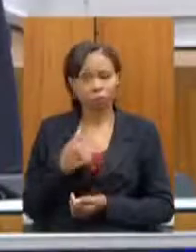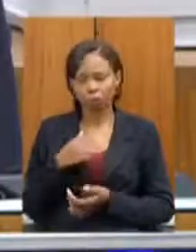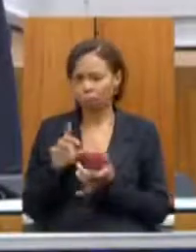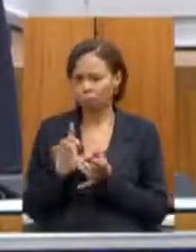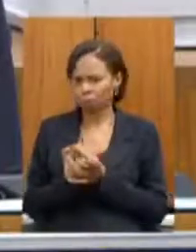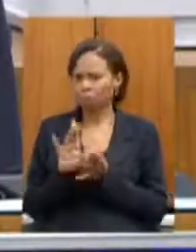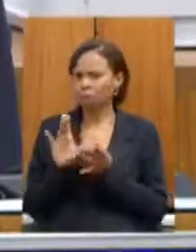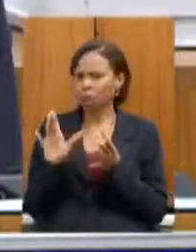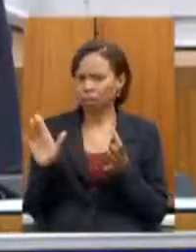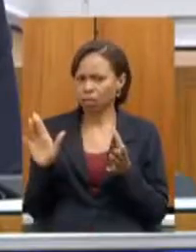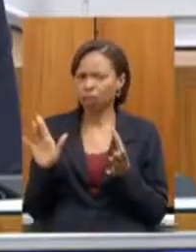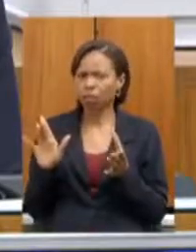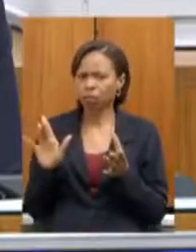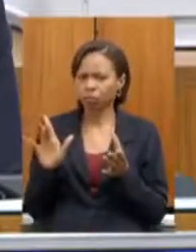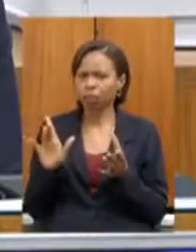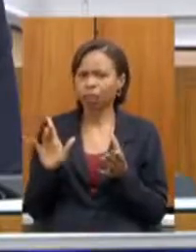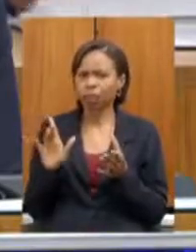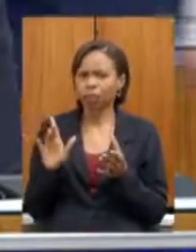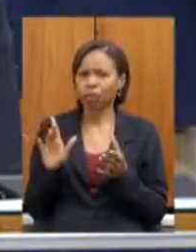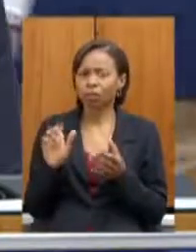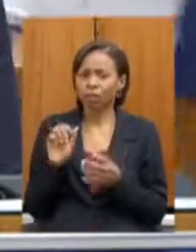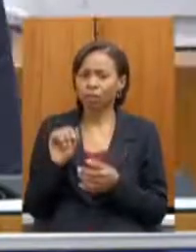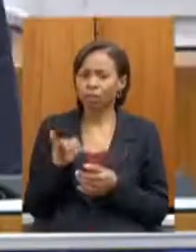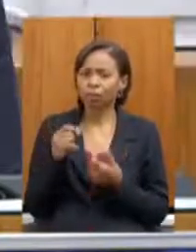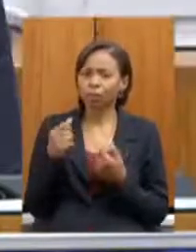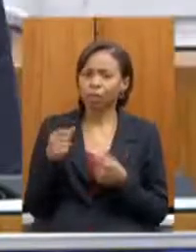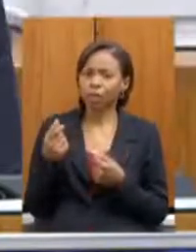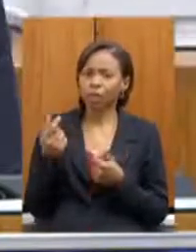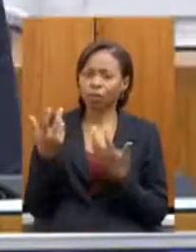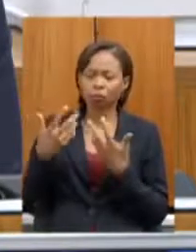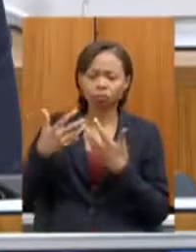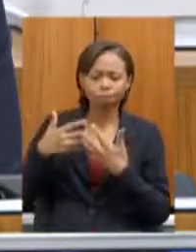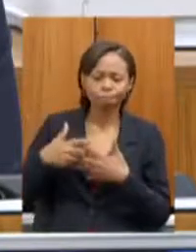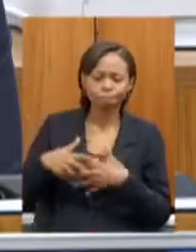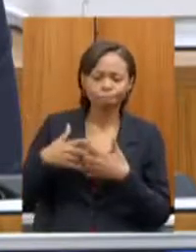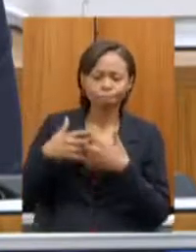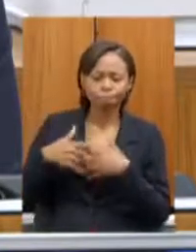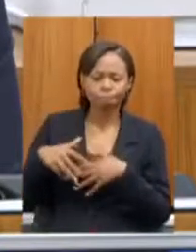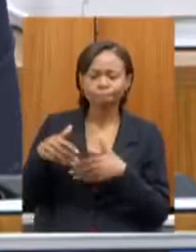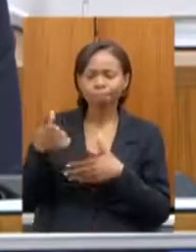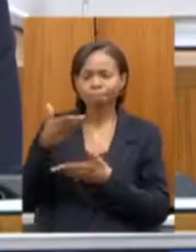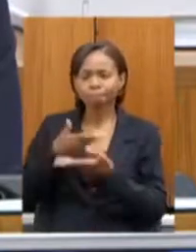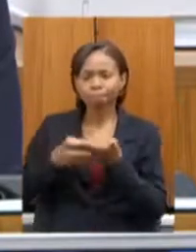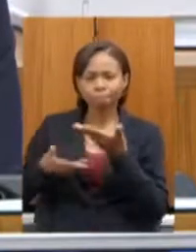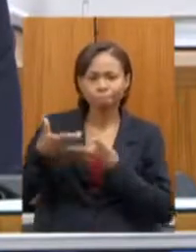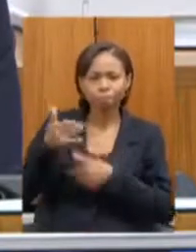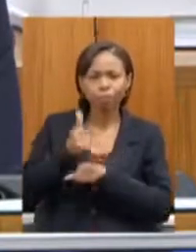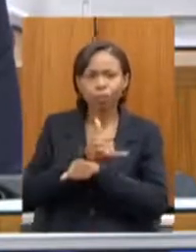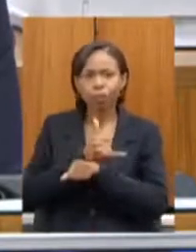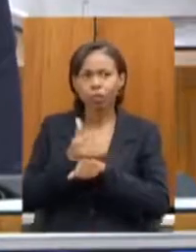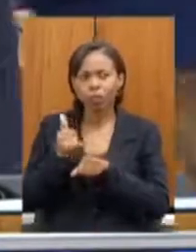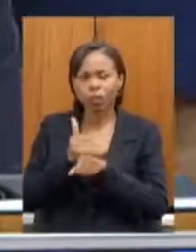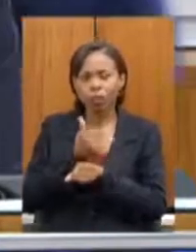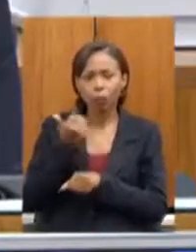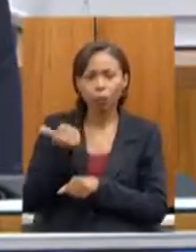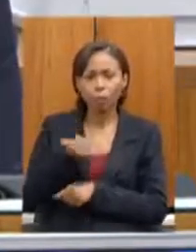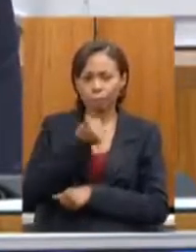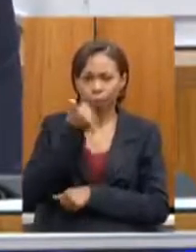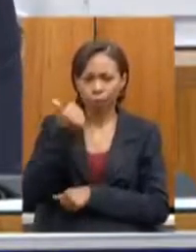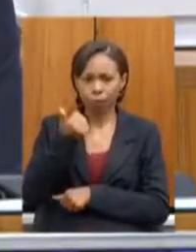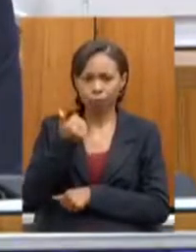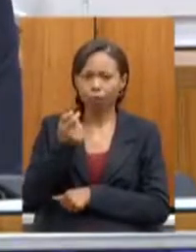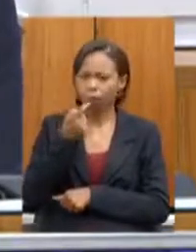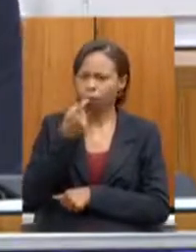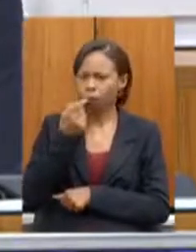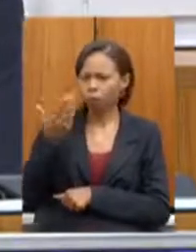deputado a disposição para que a gente possa pensar nas melhores alternativas o senhor recentemente nos pediu uma atenção